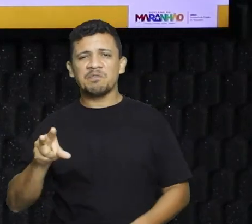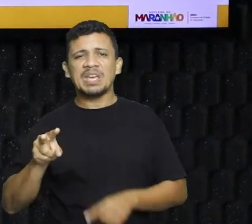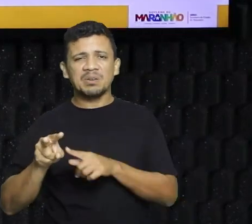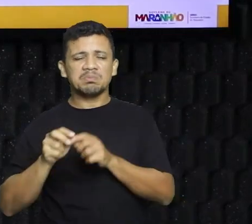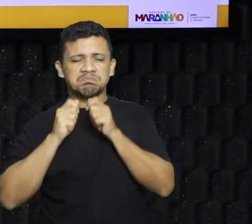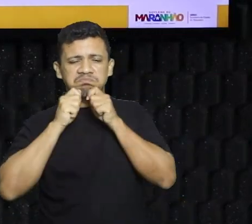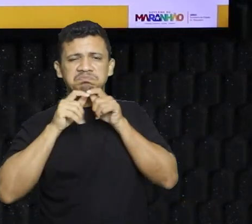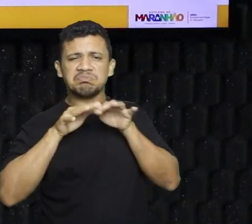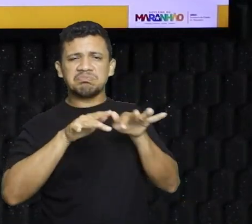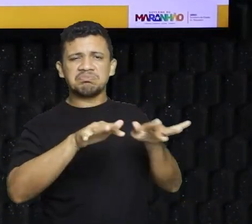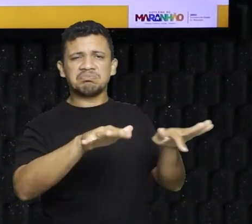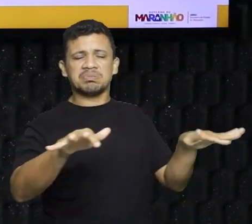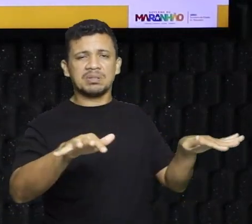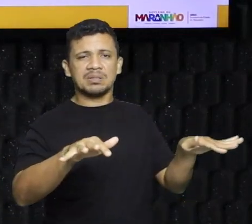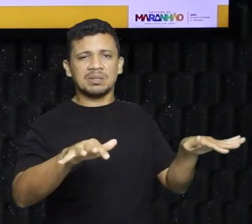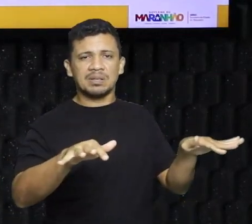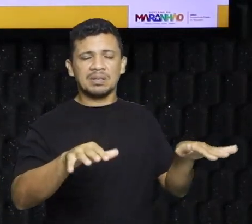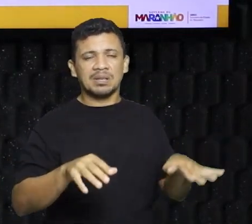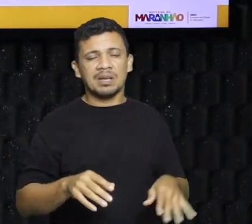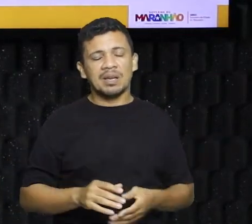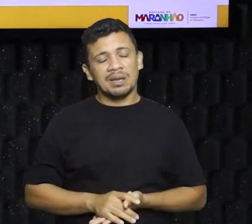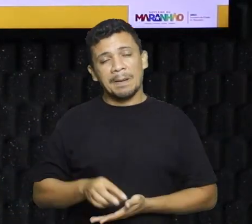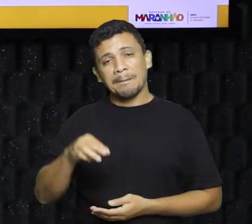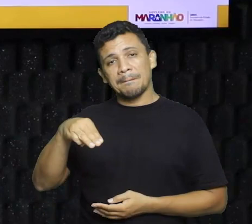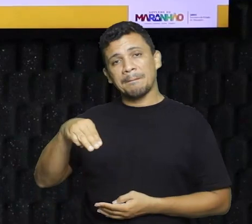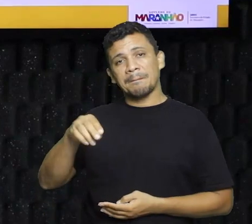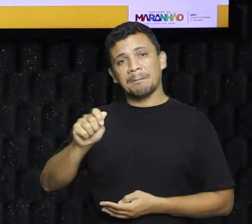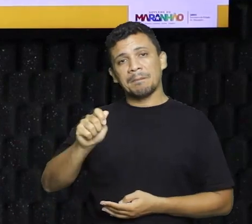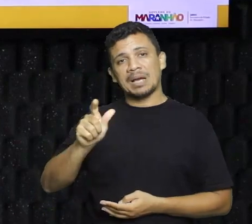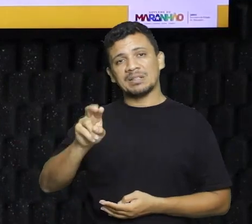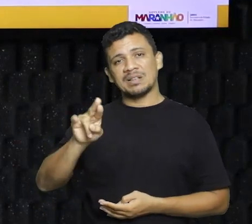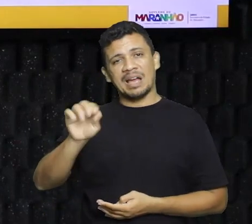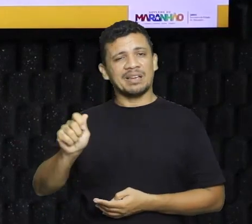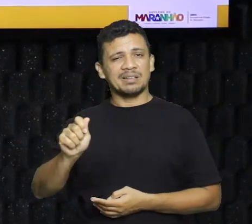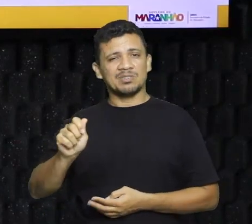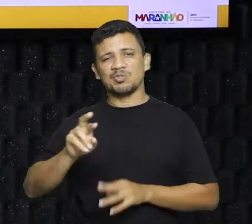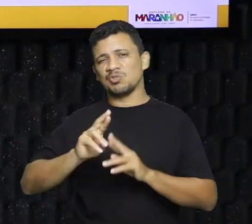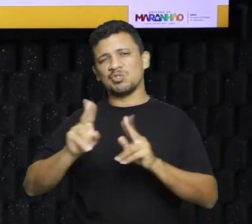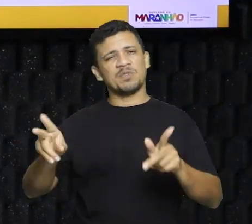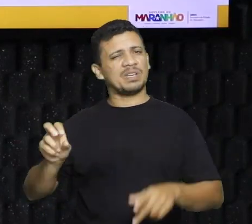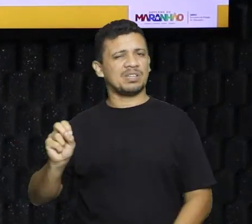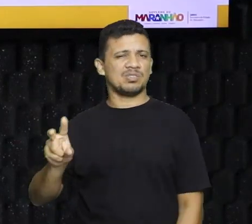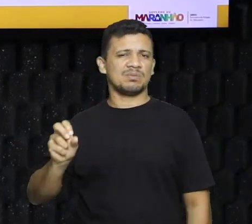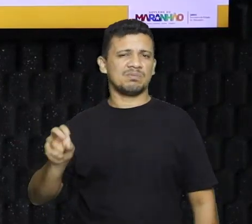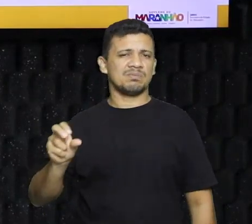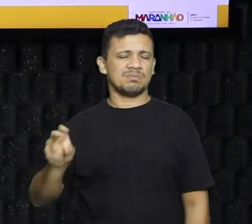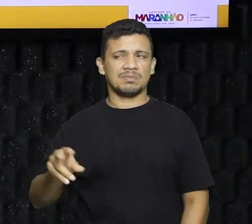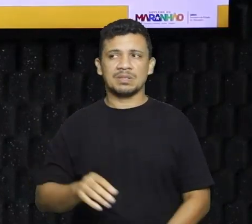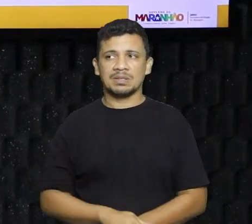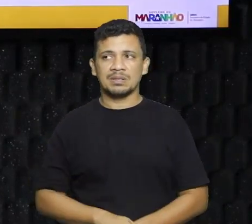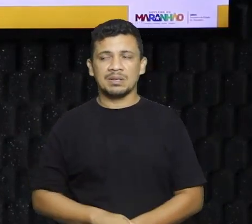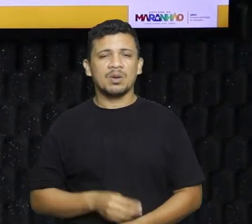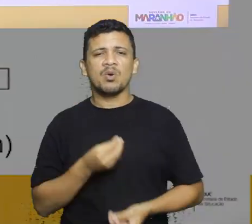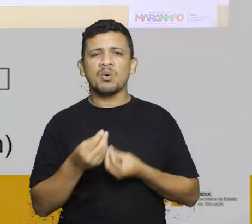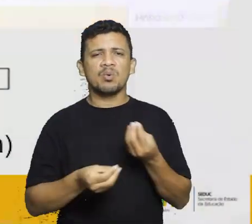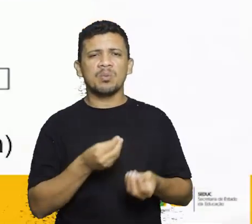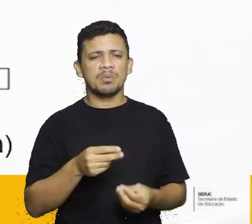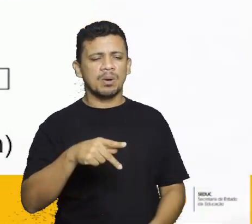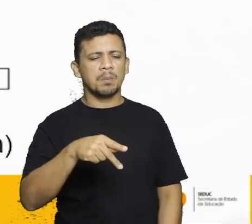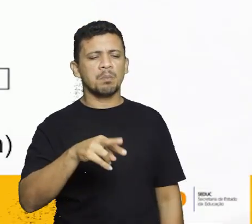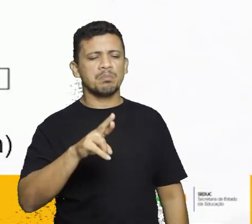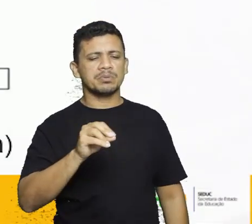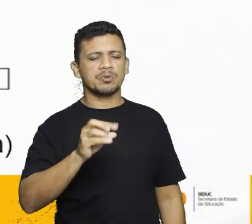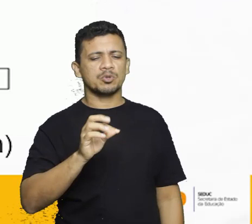a malária, ela é nem causada por um vírus, é um protozoário, tá certo? Que esse protozoário aqui, ele vai ser